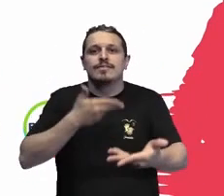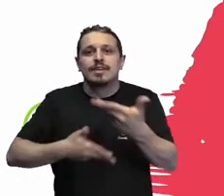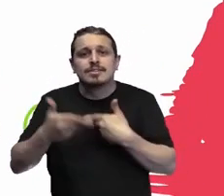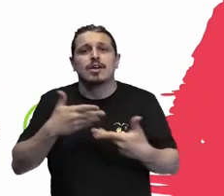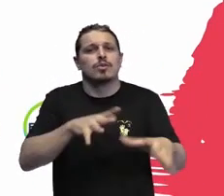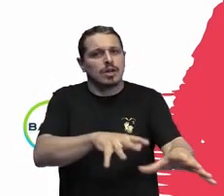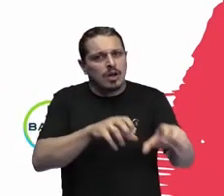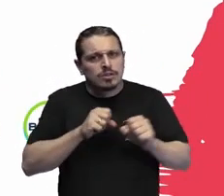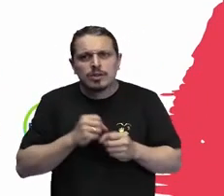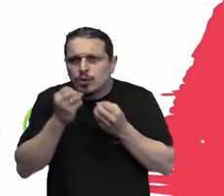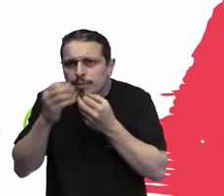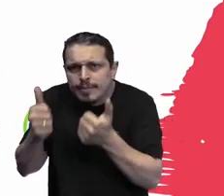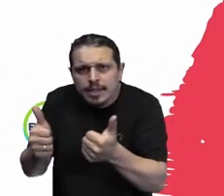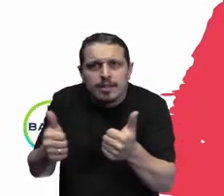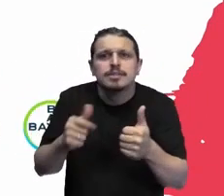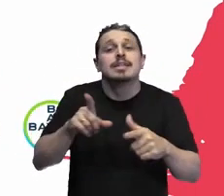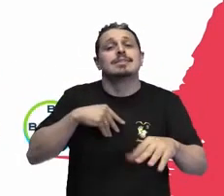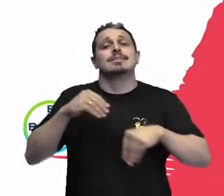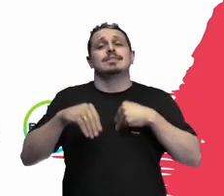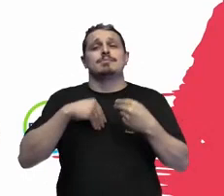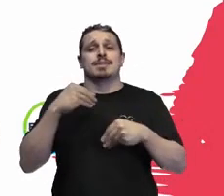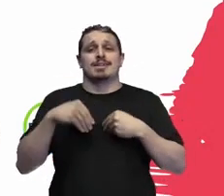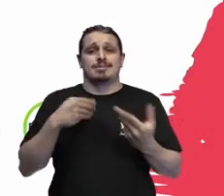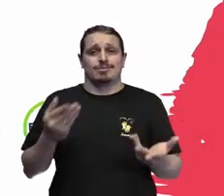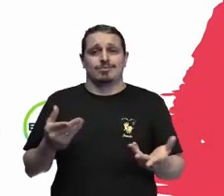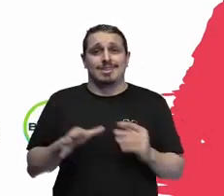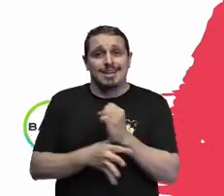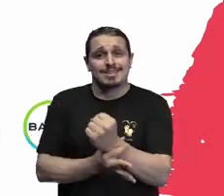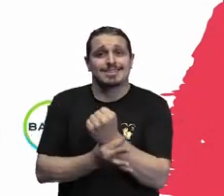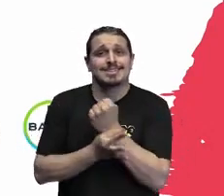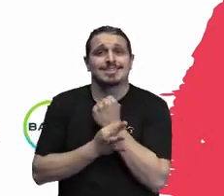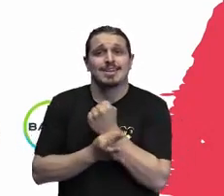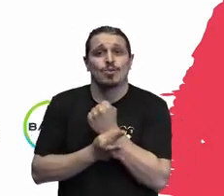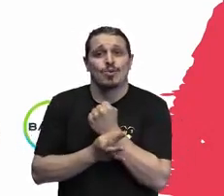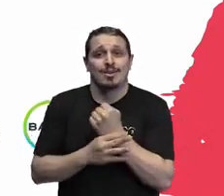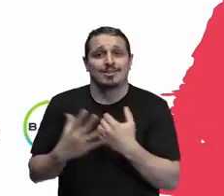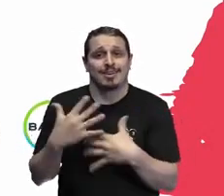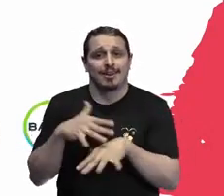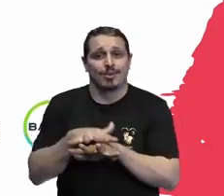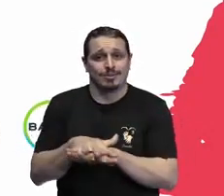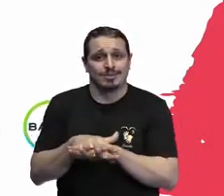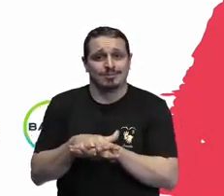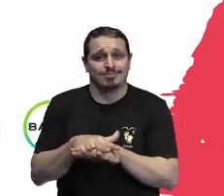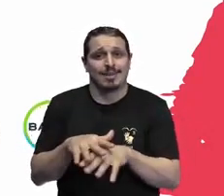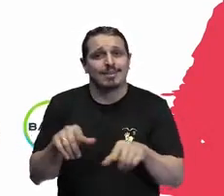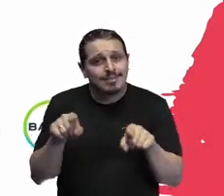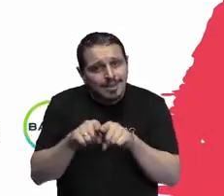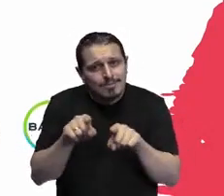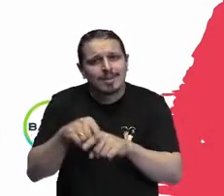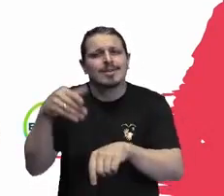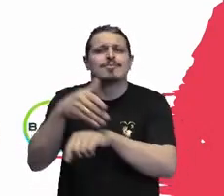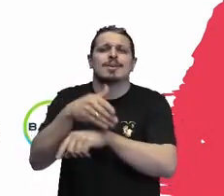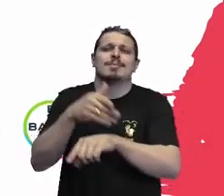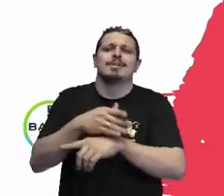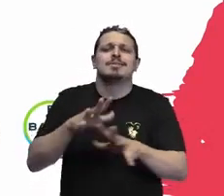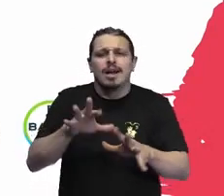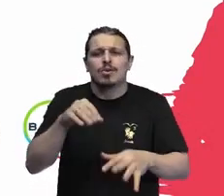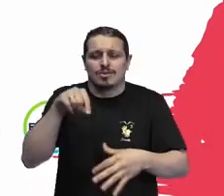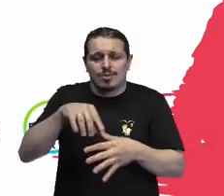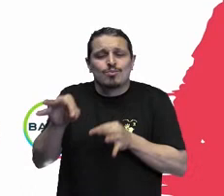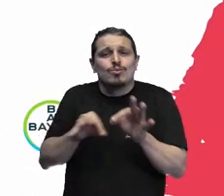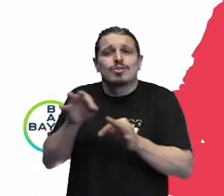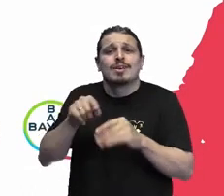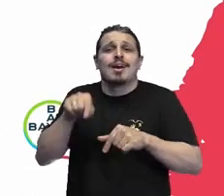recebida, mas como se sentir segura, inclusa, para participar daquela organização, né? Então, você